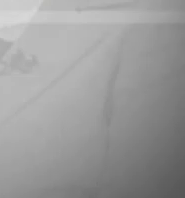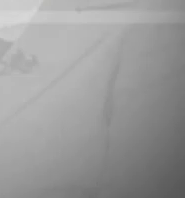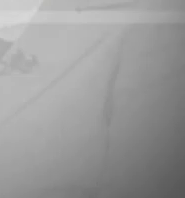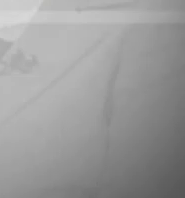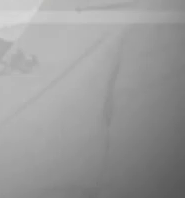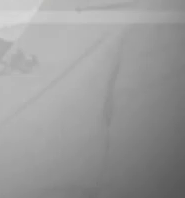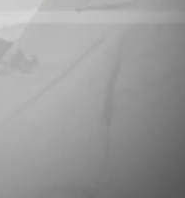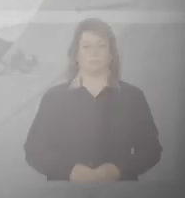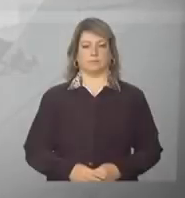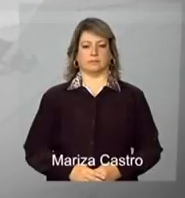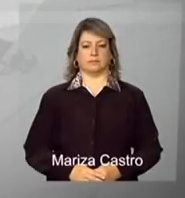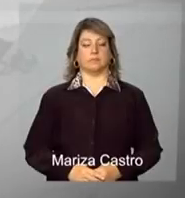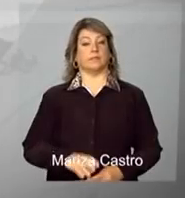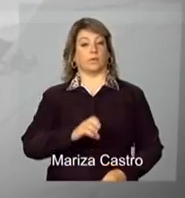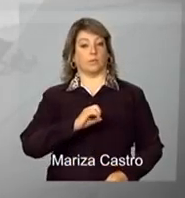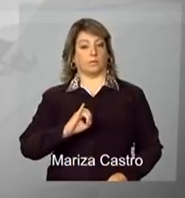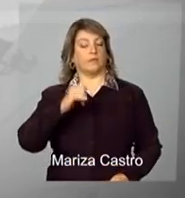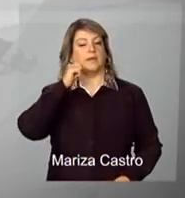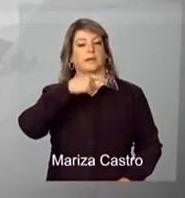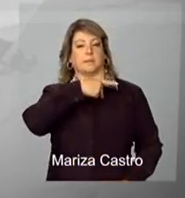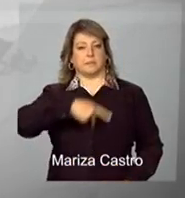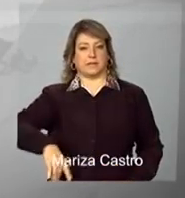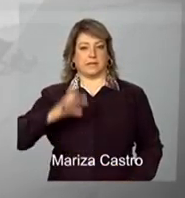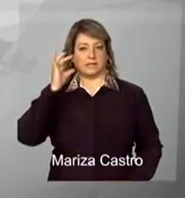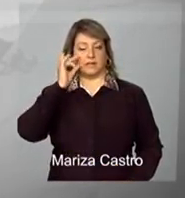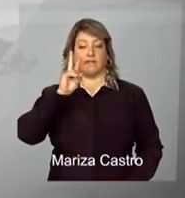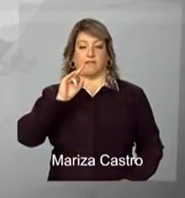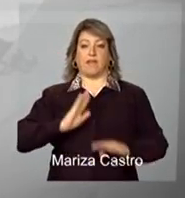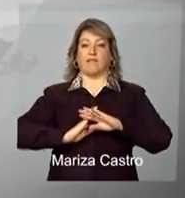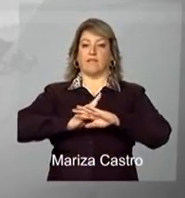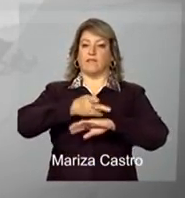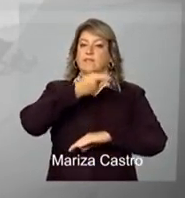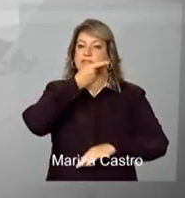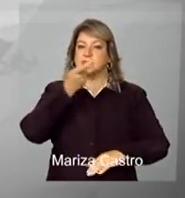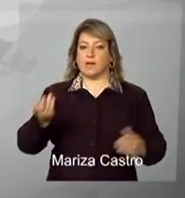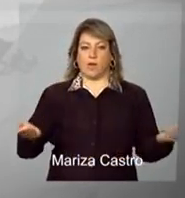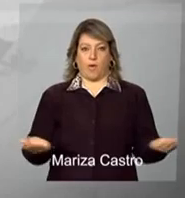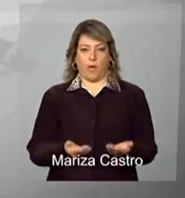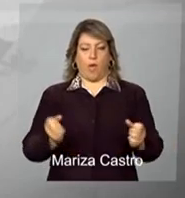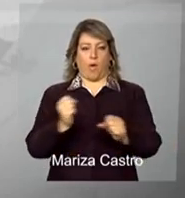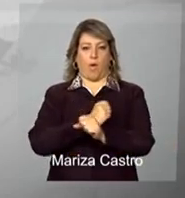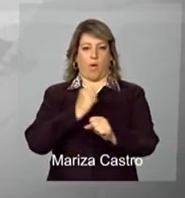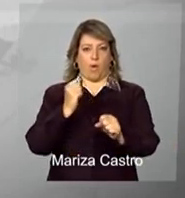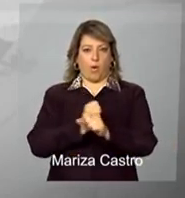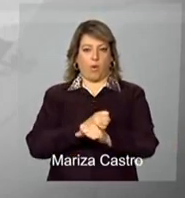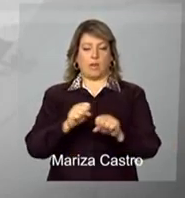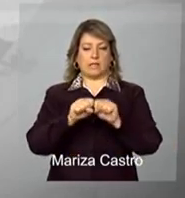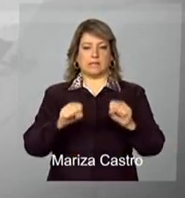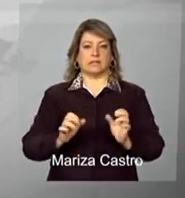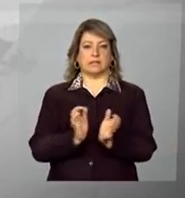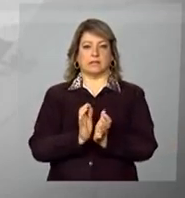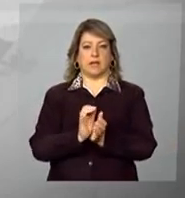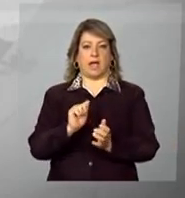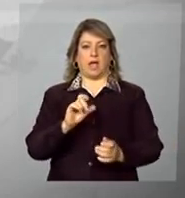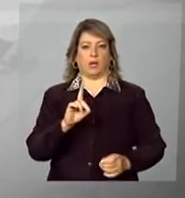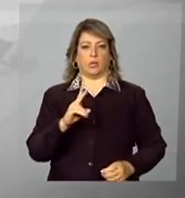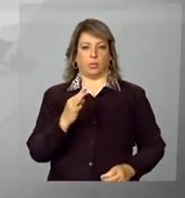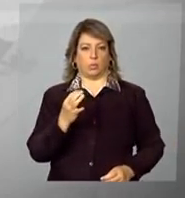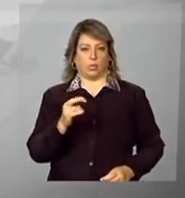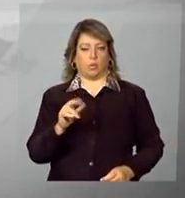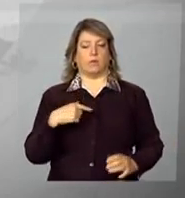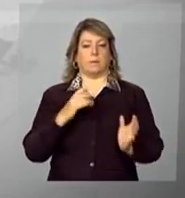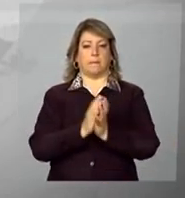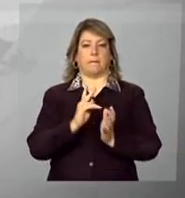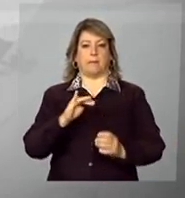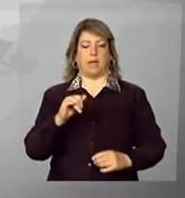Olá, a presidenta Dima Rousseff vai visitar hoje obras do sistema adutor de Piaus, em São Julião, no